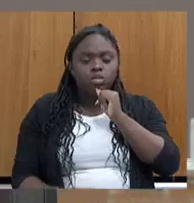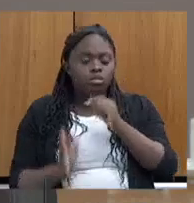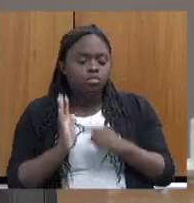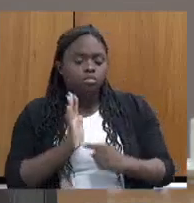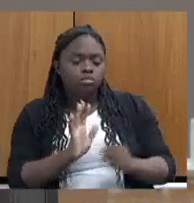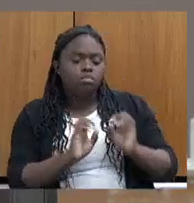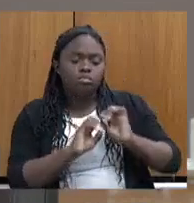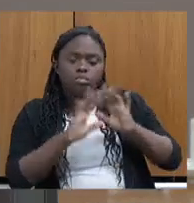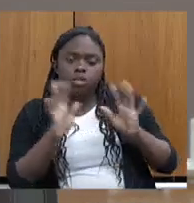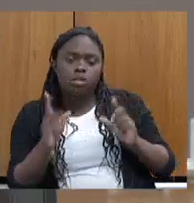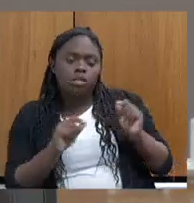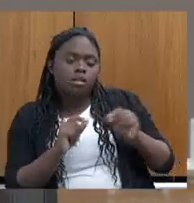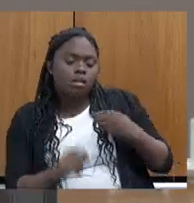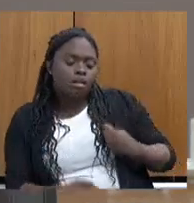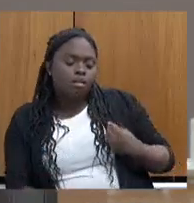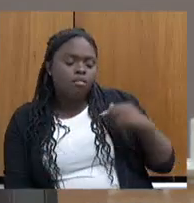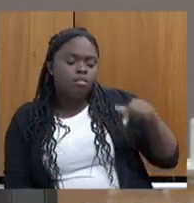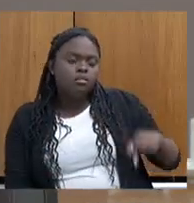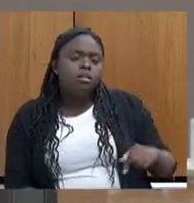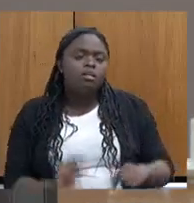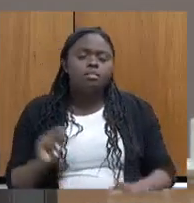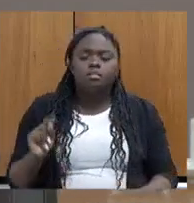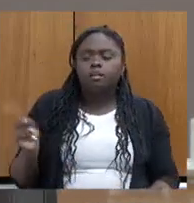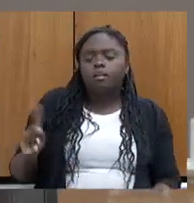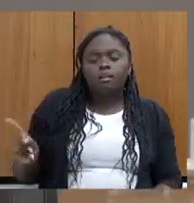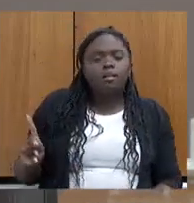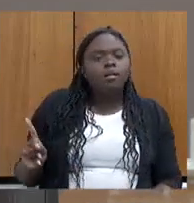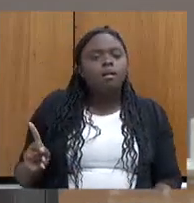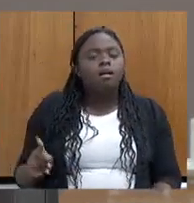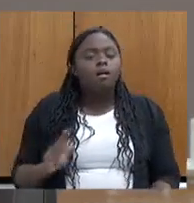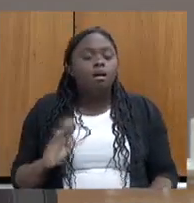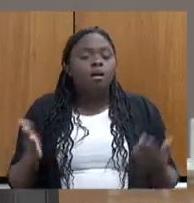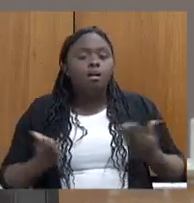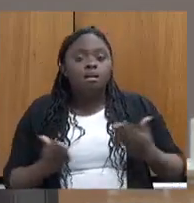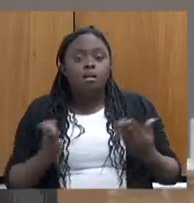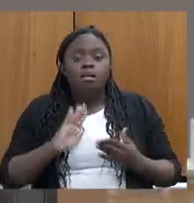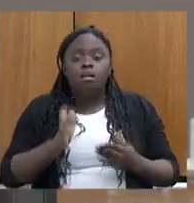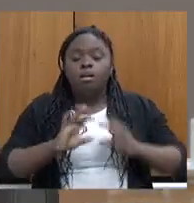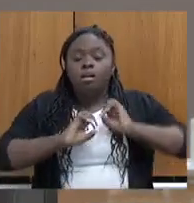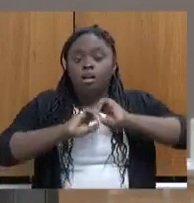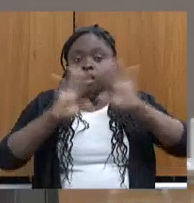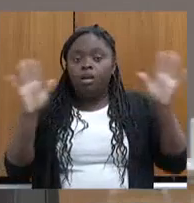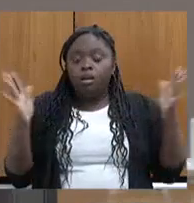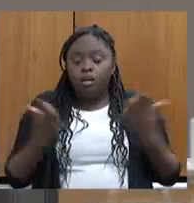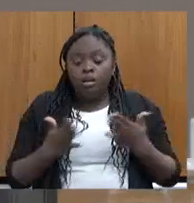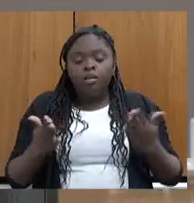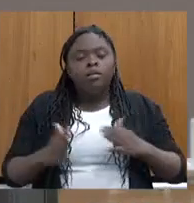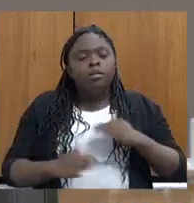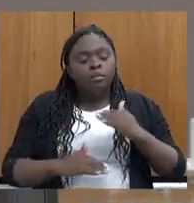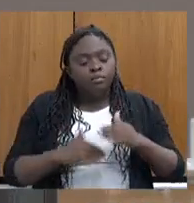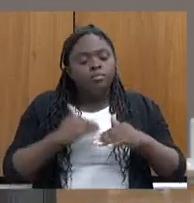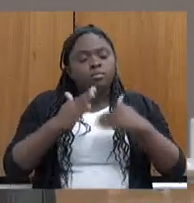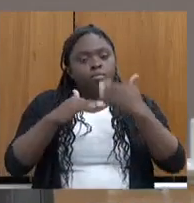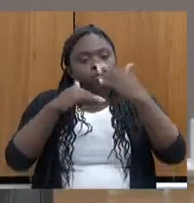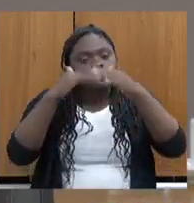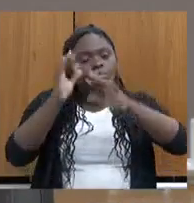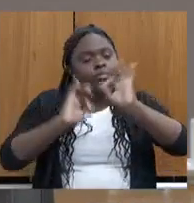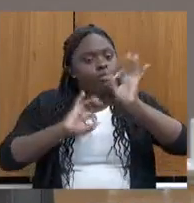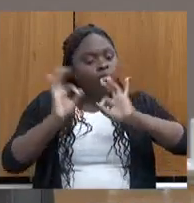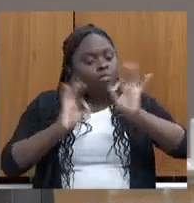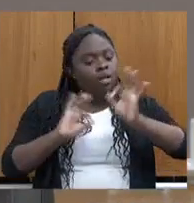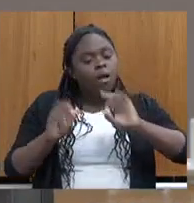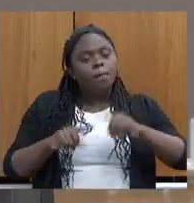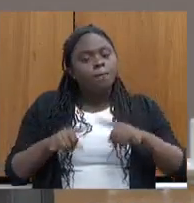ficaria, quem não ficaria, agora está definido, e nós estamos agora no processo de todo o planejamento. Mas,